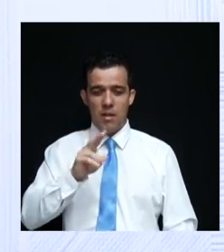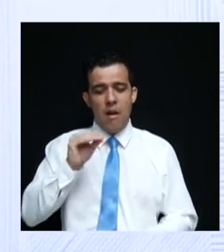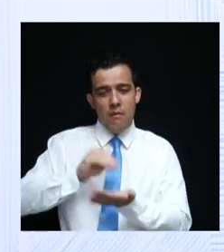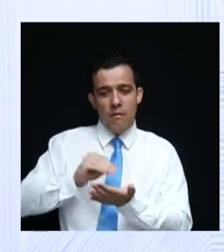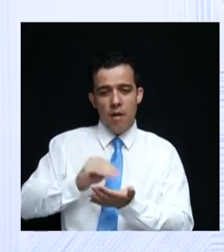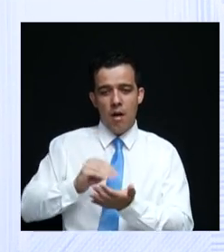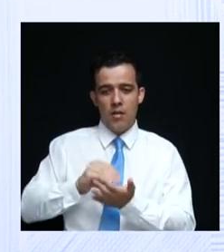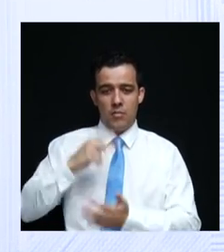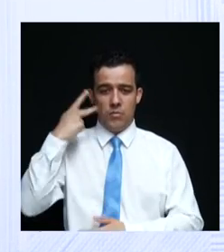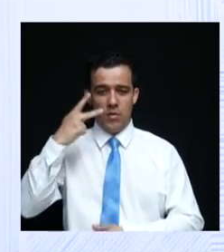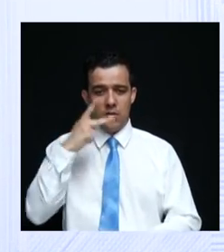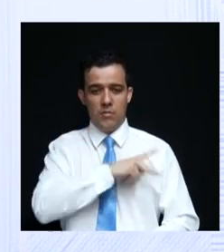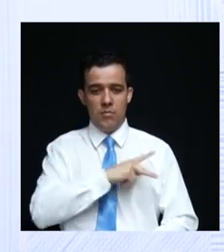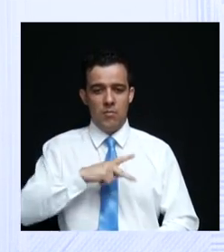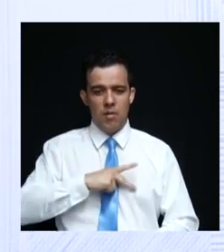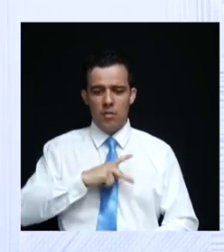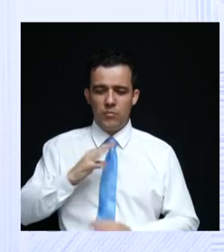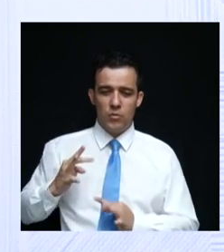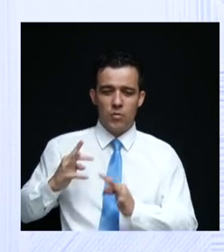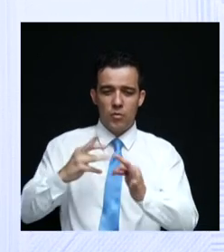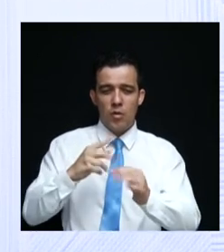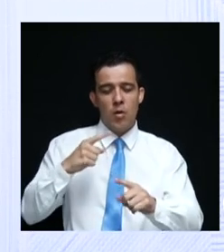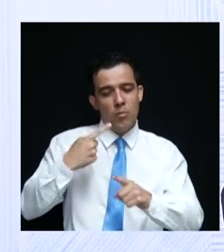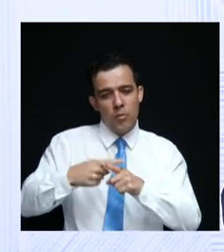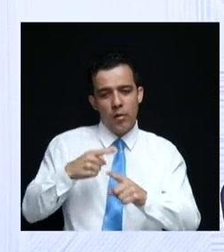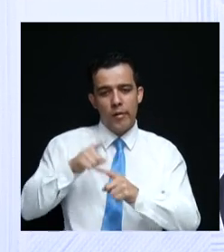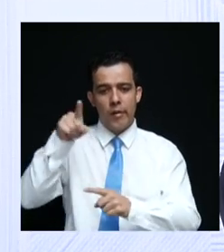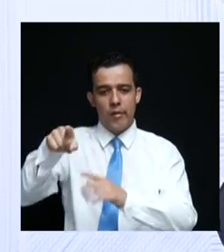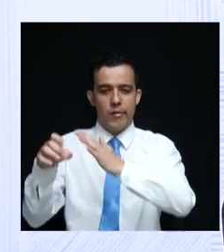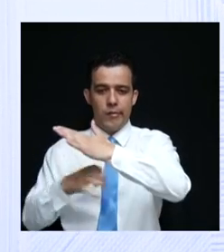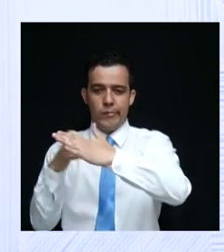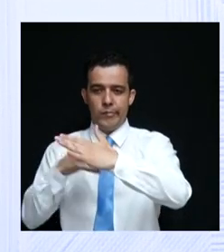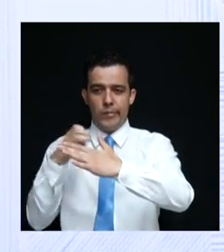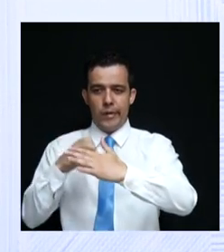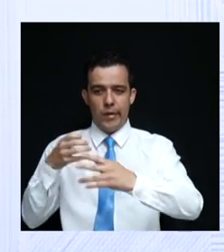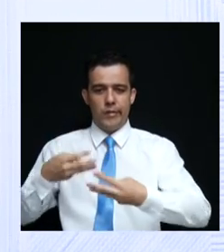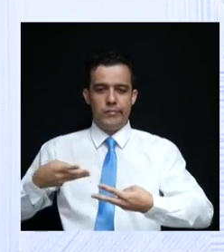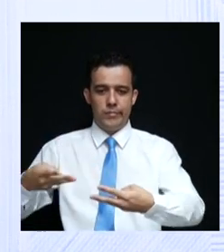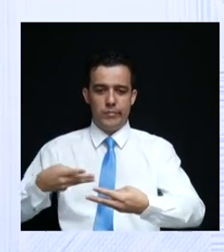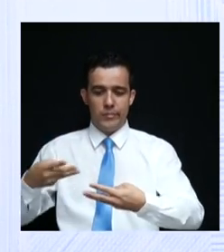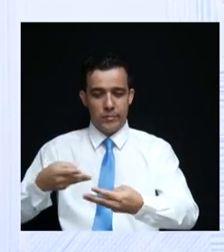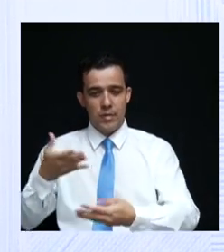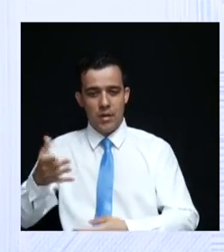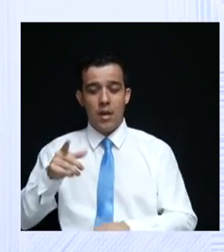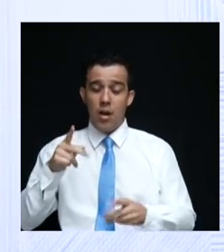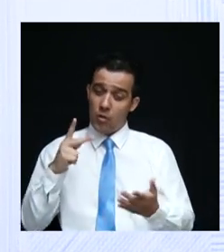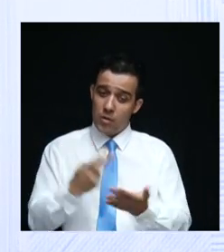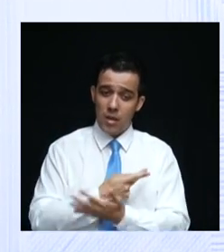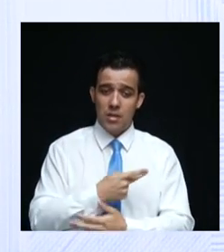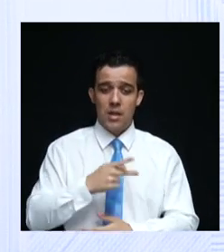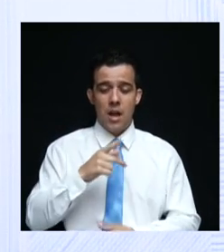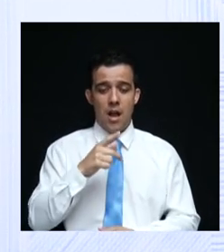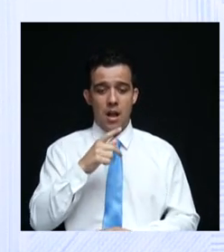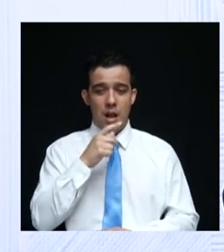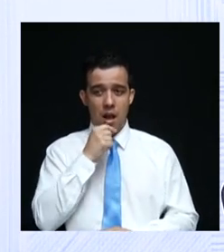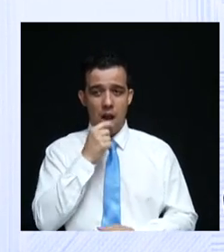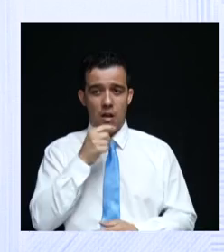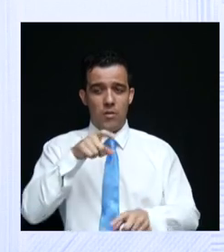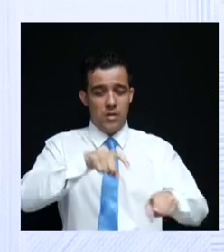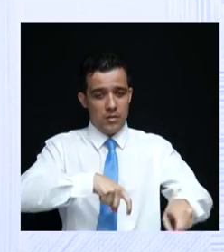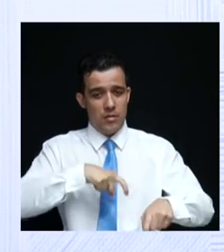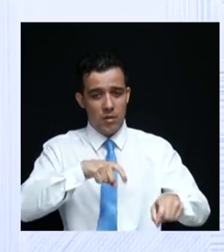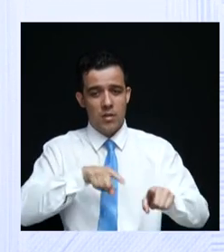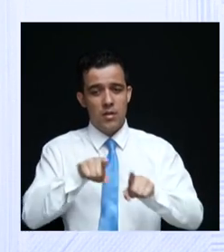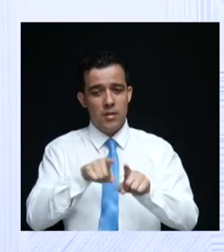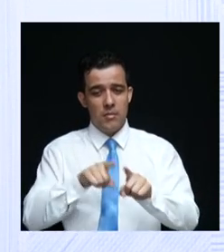tudo, por conta de uma mineradora que concentra. Acontece também com o agronegócio. Acontece também com as grandes empreiteiras, as